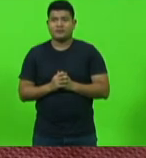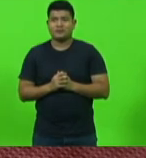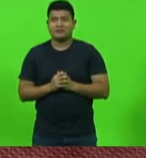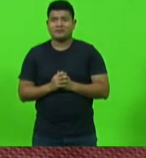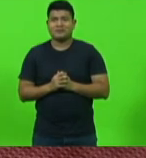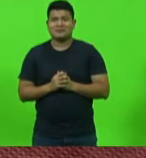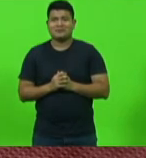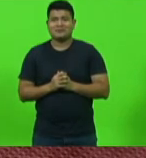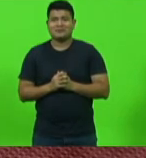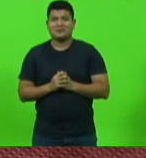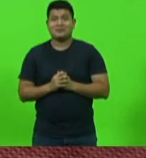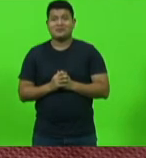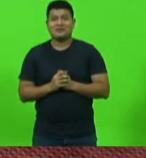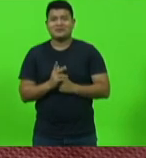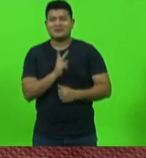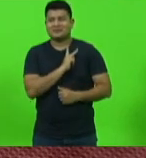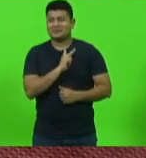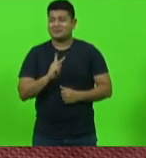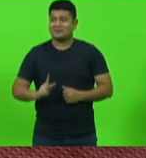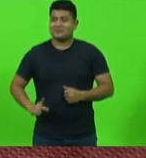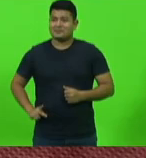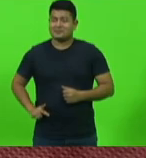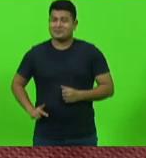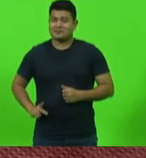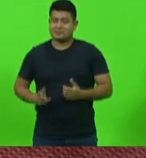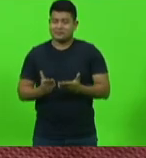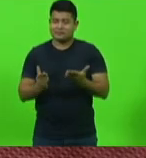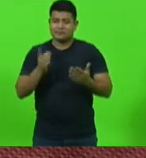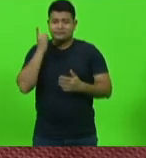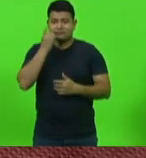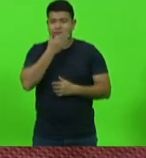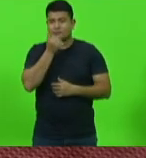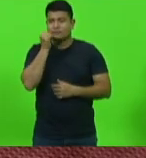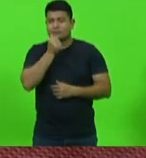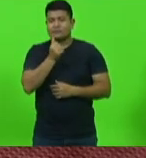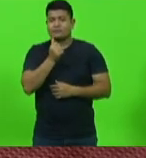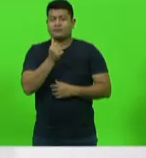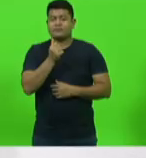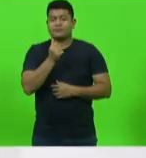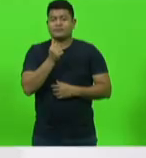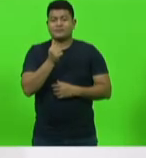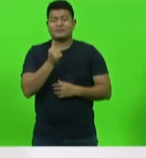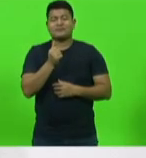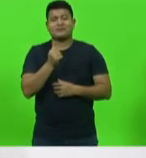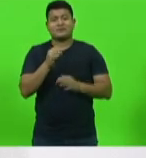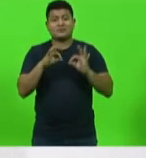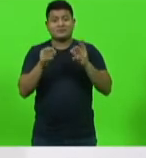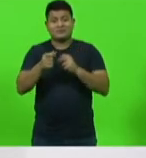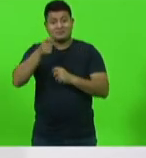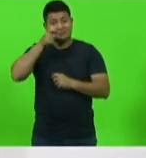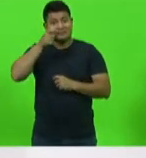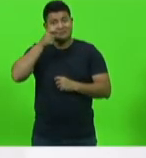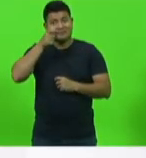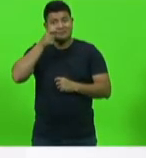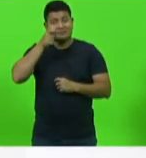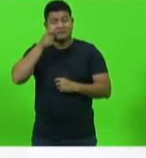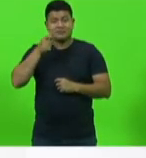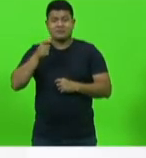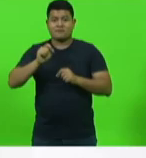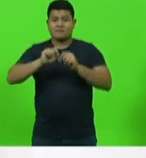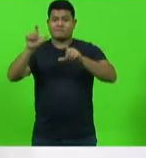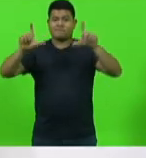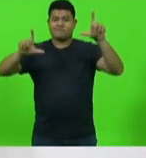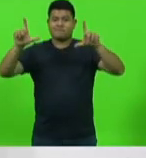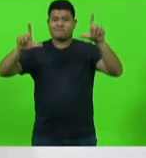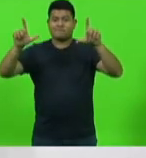Obrigado, Senhor presidente, senhores e senhoras deputados, deputadas, a todos que nos acompanham pela TVAO, as pessoas que estão nos